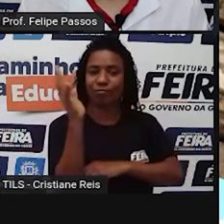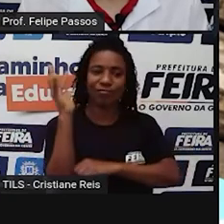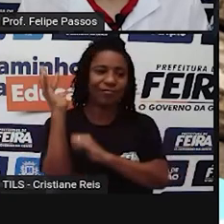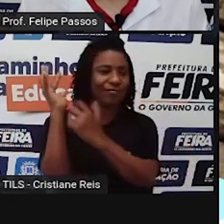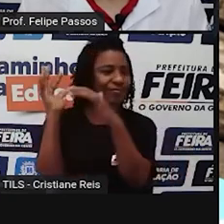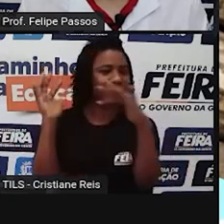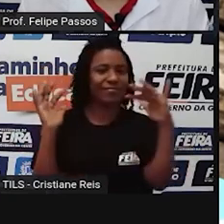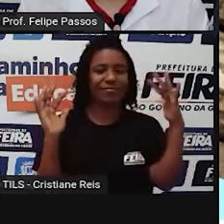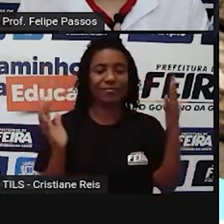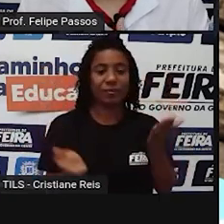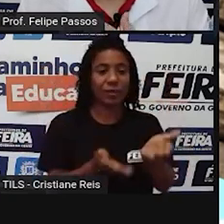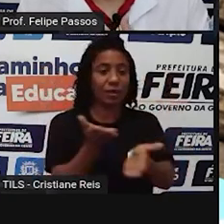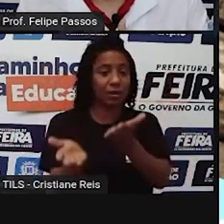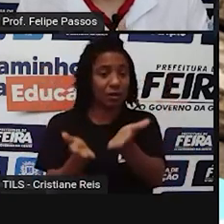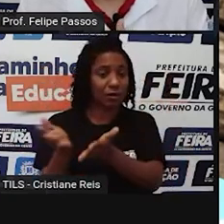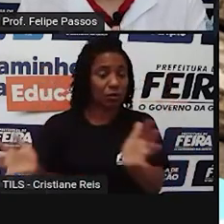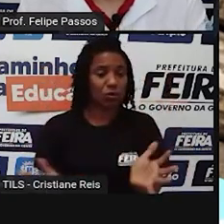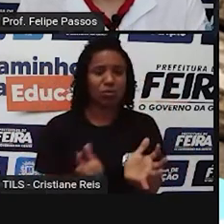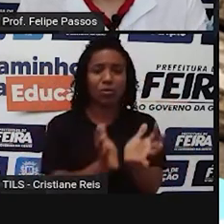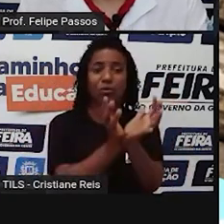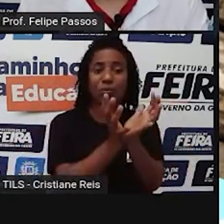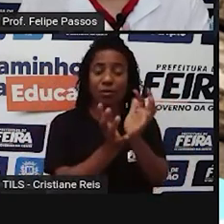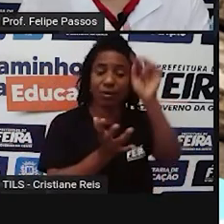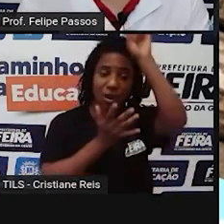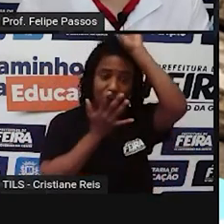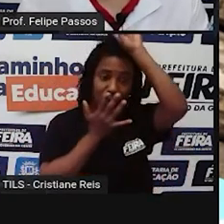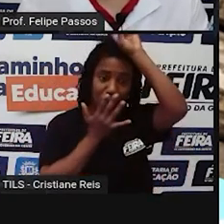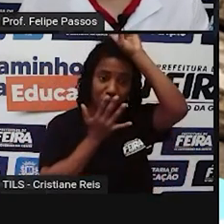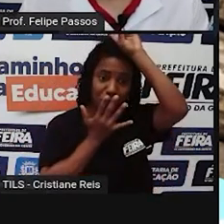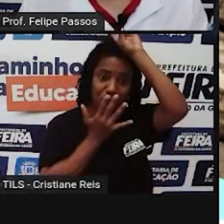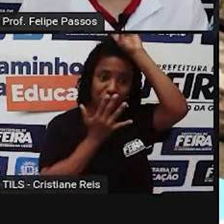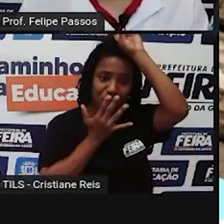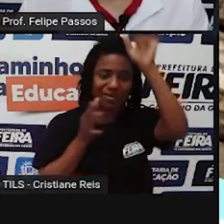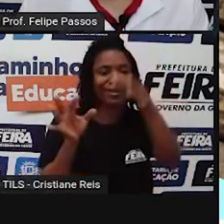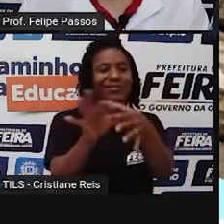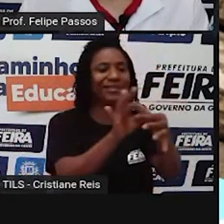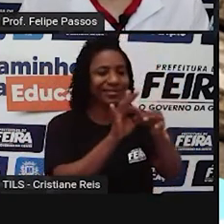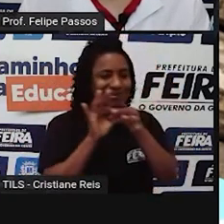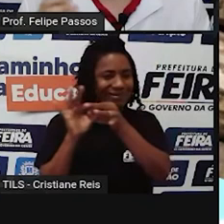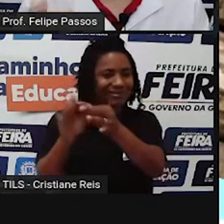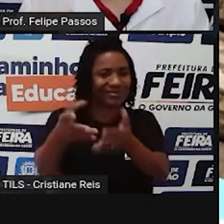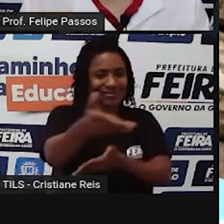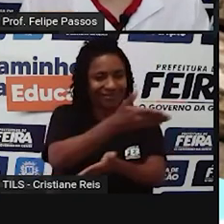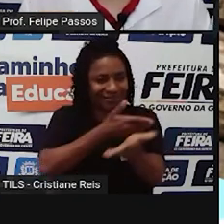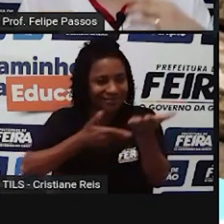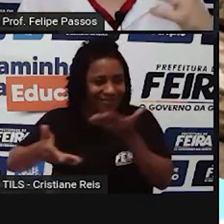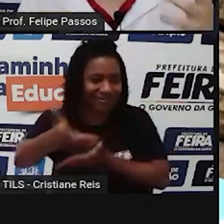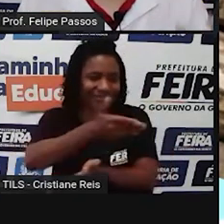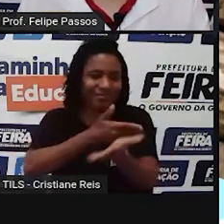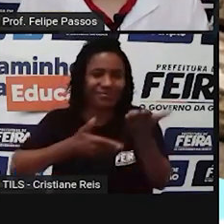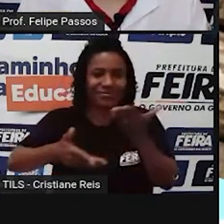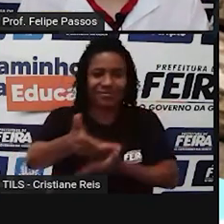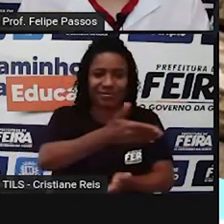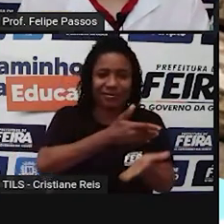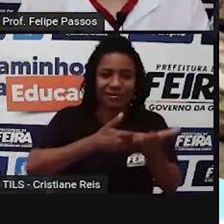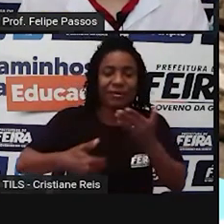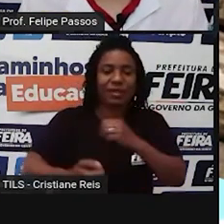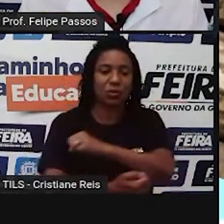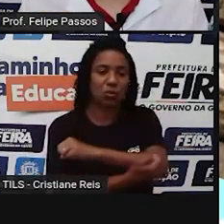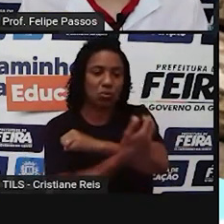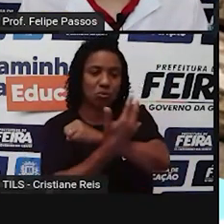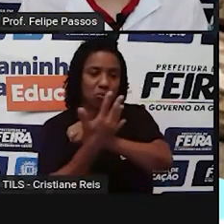as nossas populações indígenas, elas viviam, de certa forma, em harmonia com a natureza, né? Coletando, mas também sem